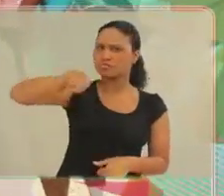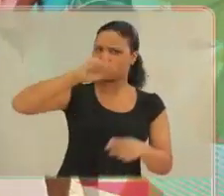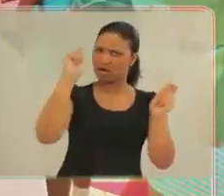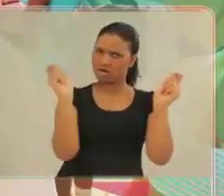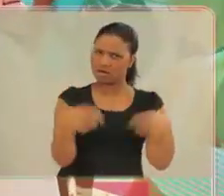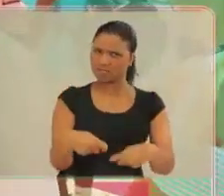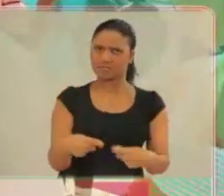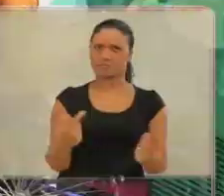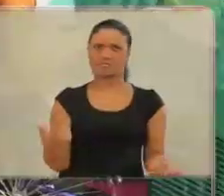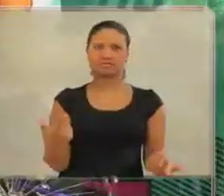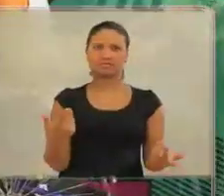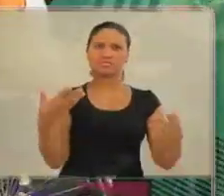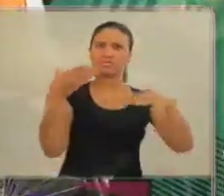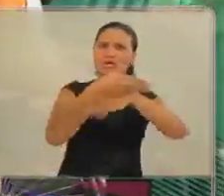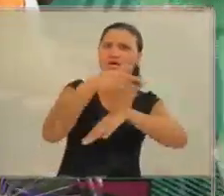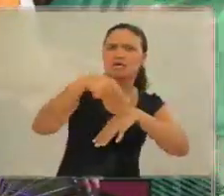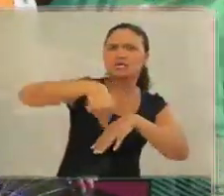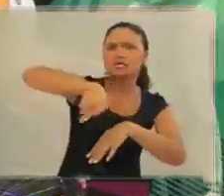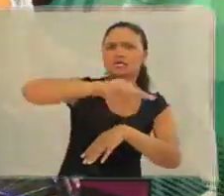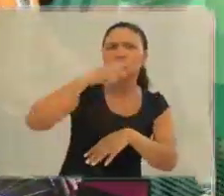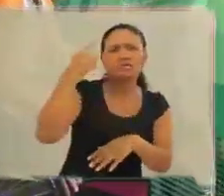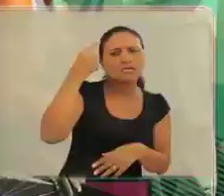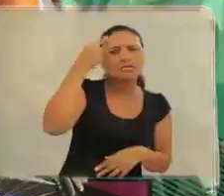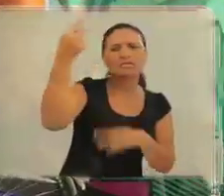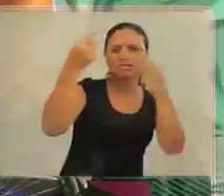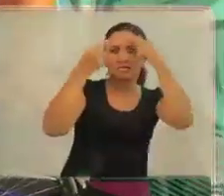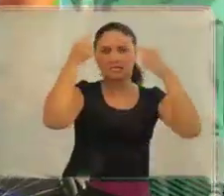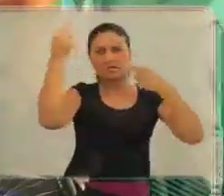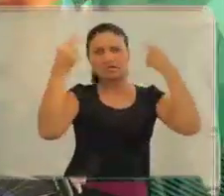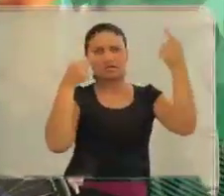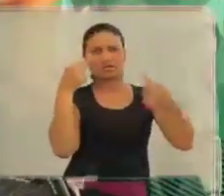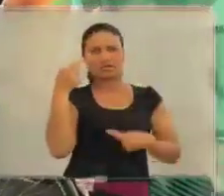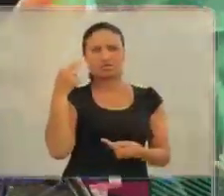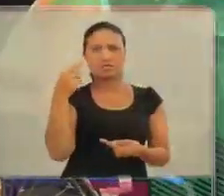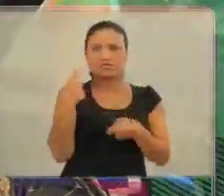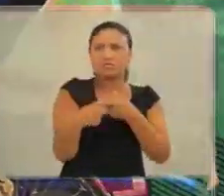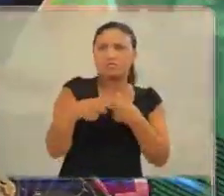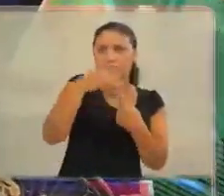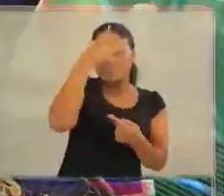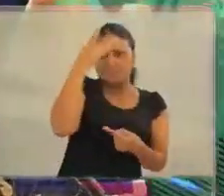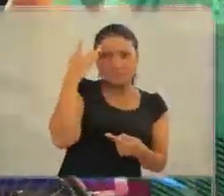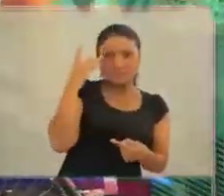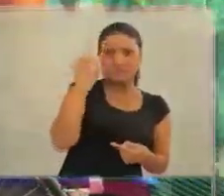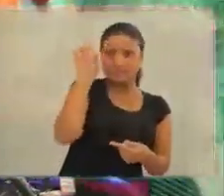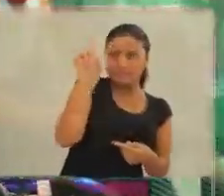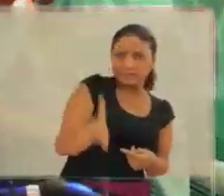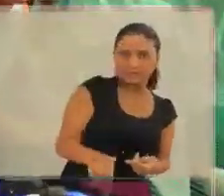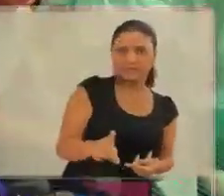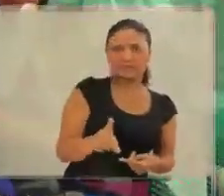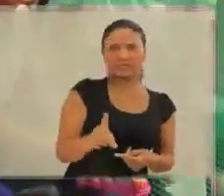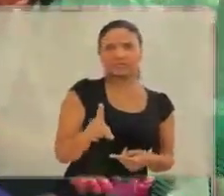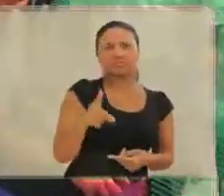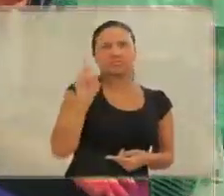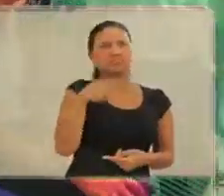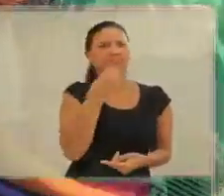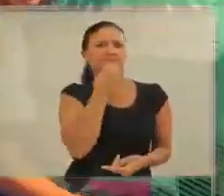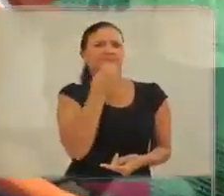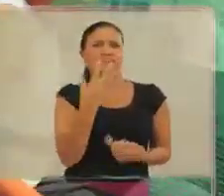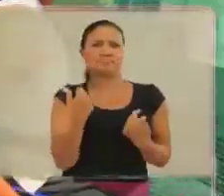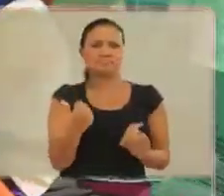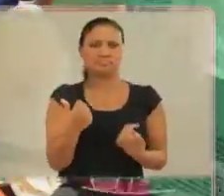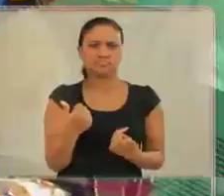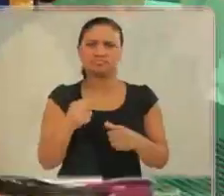acesso. Siga essa ideia, você é capaz, acesse essa ideia, ela é demais,